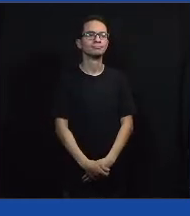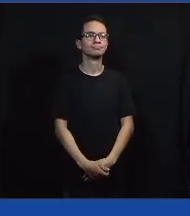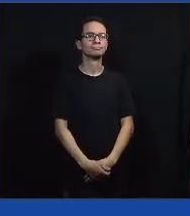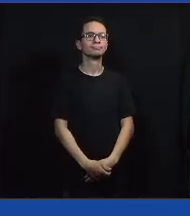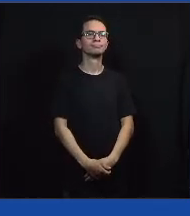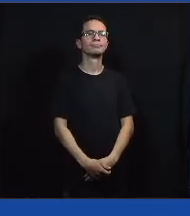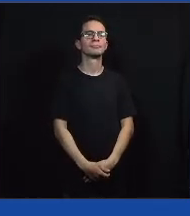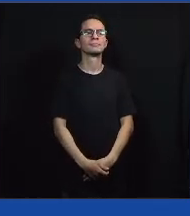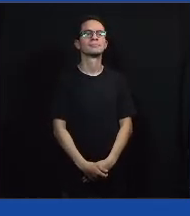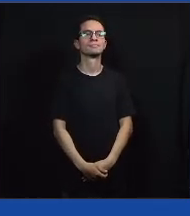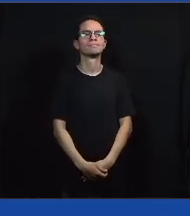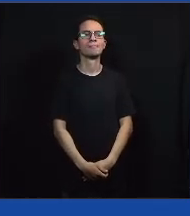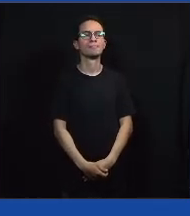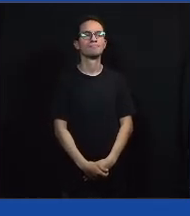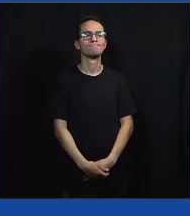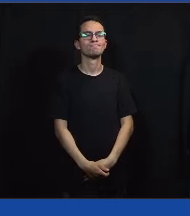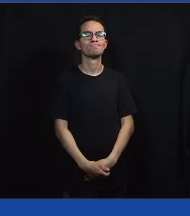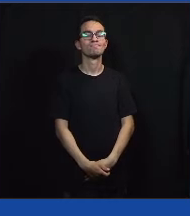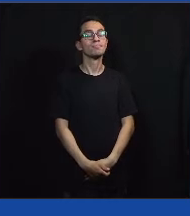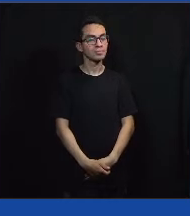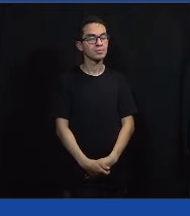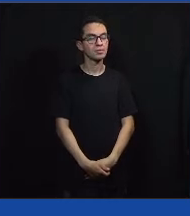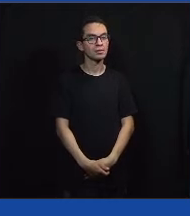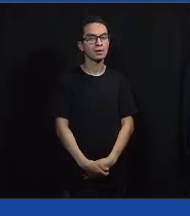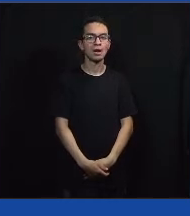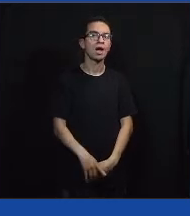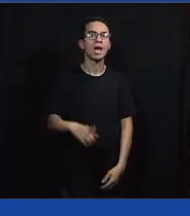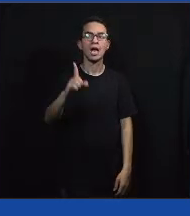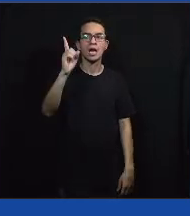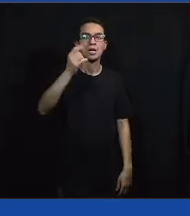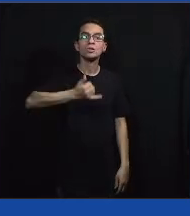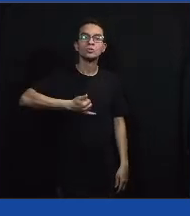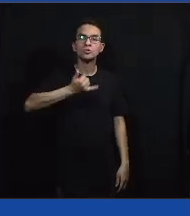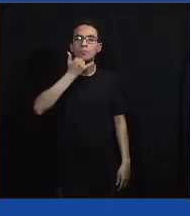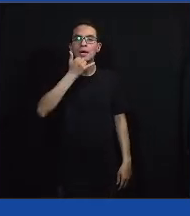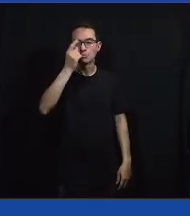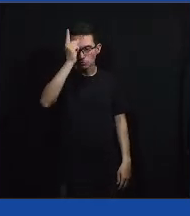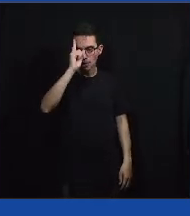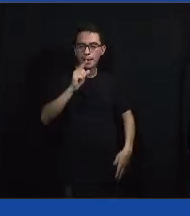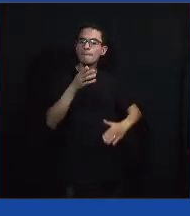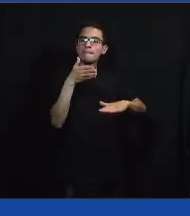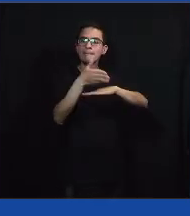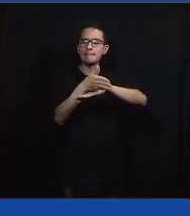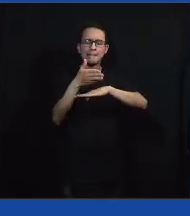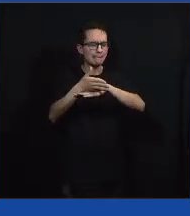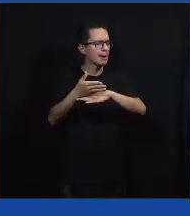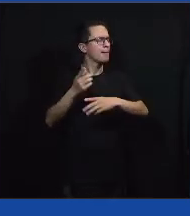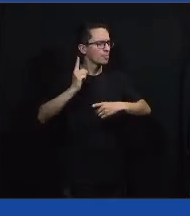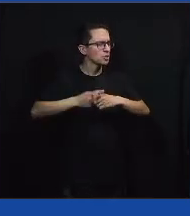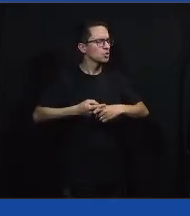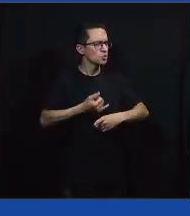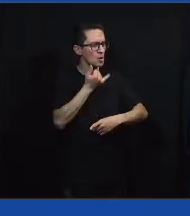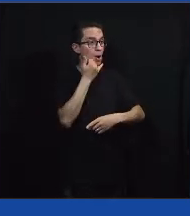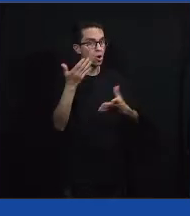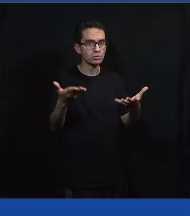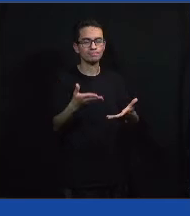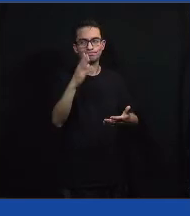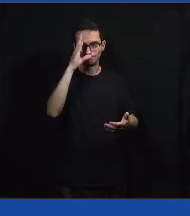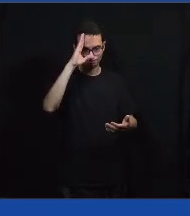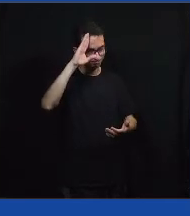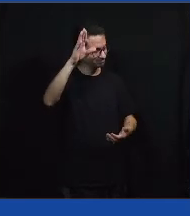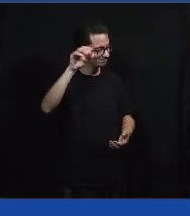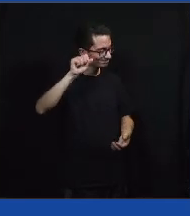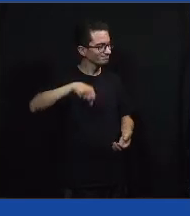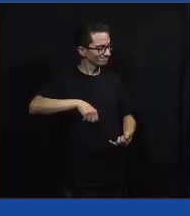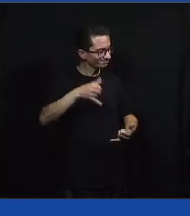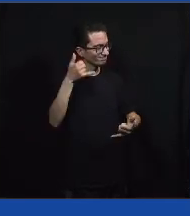Eu não sei o quanto o acesso foi tão prioritário como agora em termos de educação. Então, eu